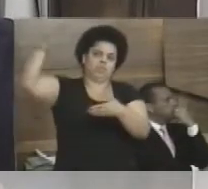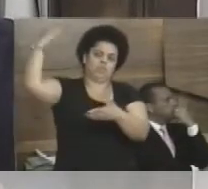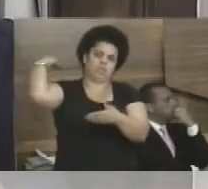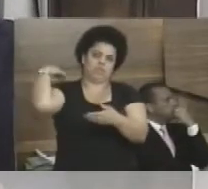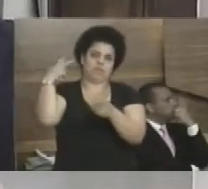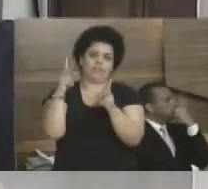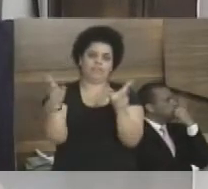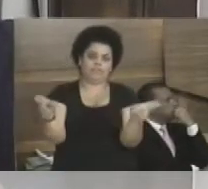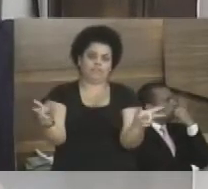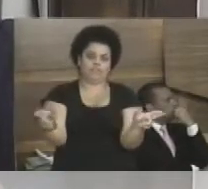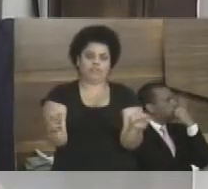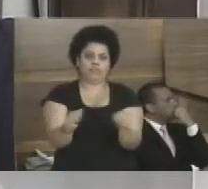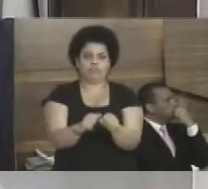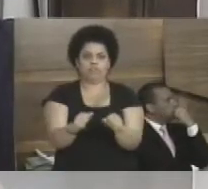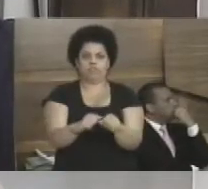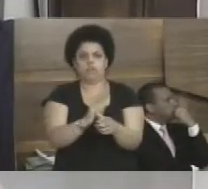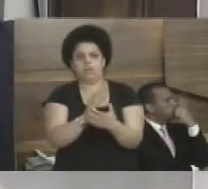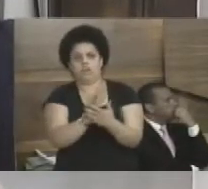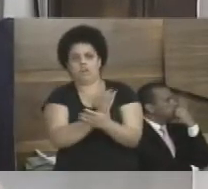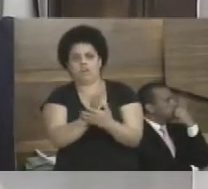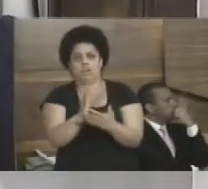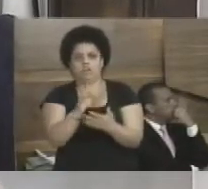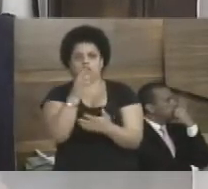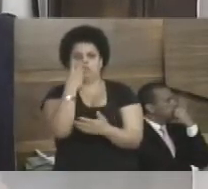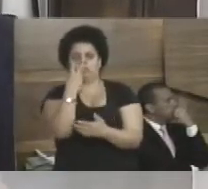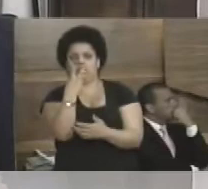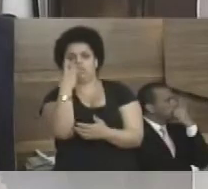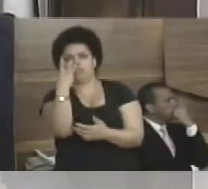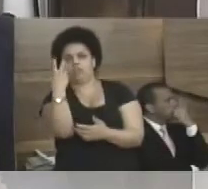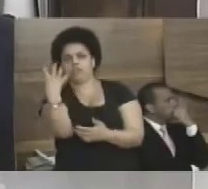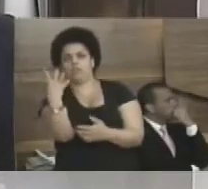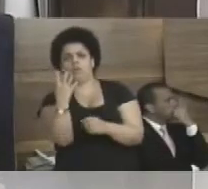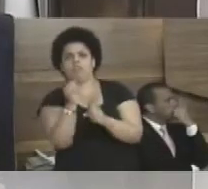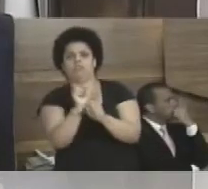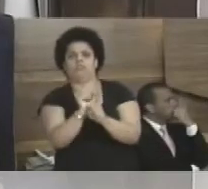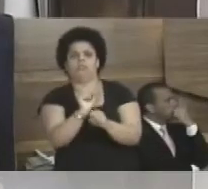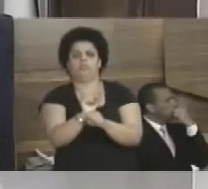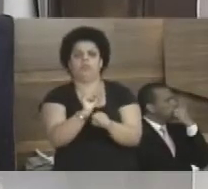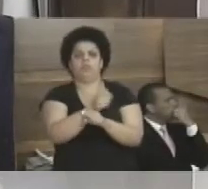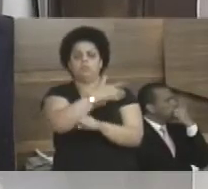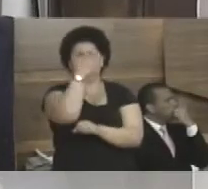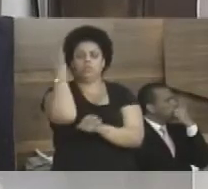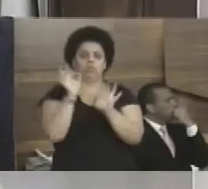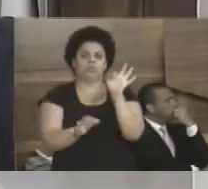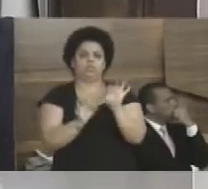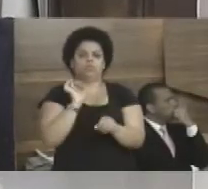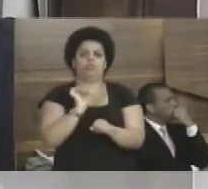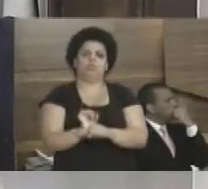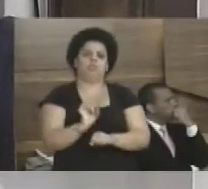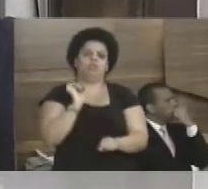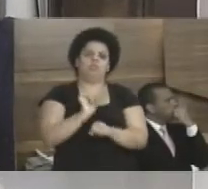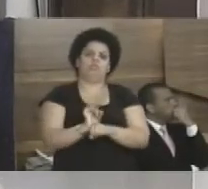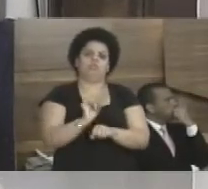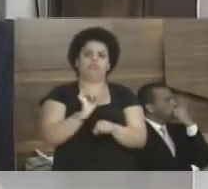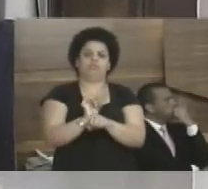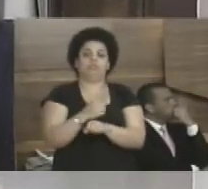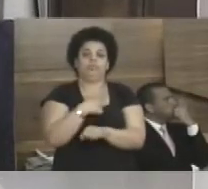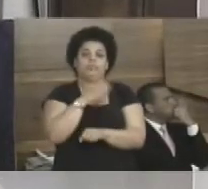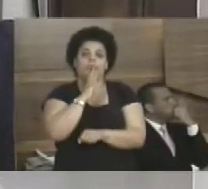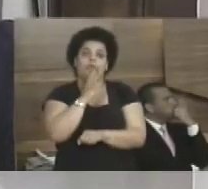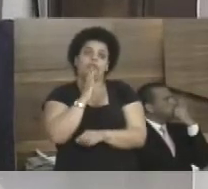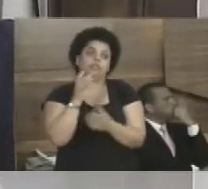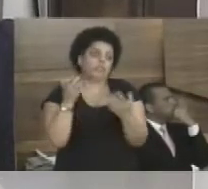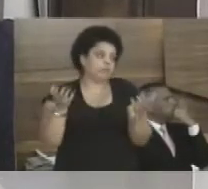se fazendo isso com algumas pessoas que estão aí três, quatro anos na Justiça esperando ter o direito dela reconhecido, então eu queria